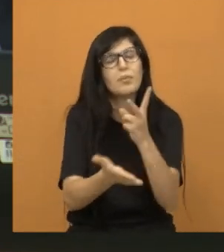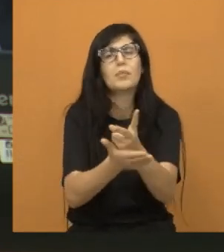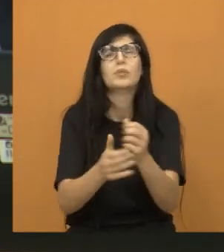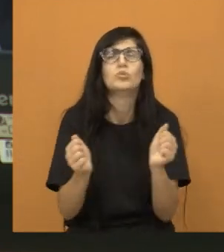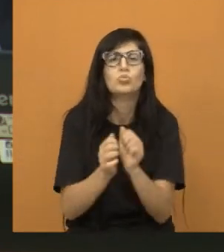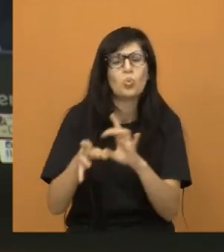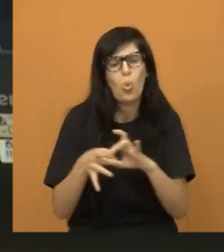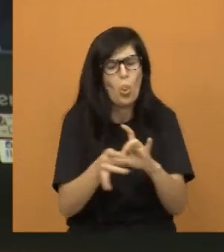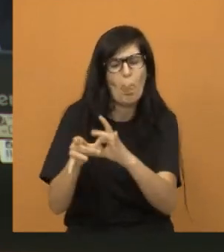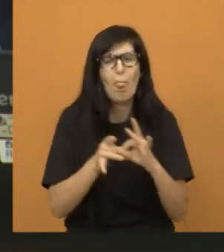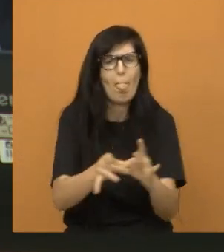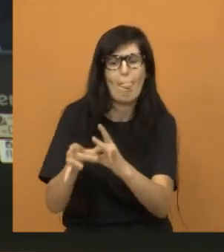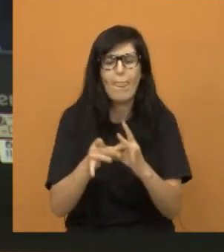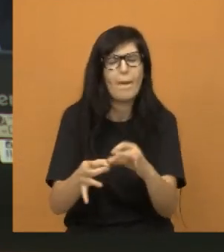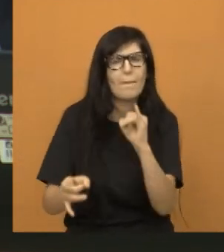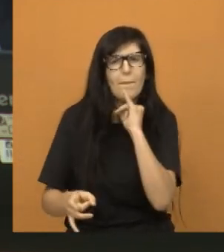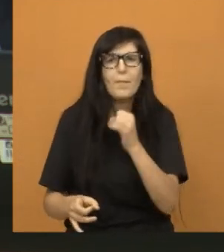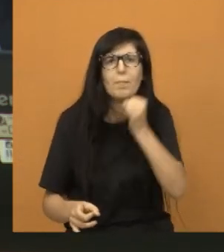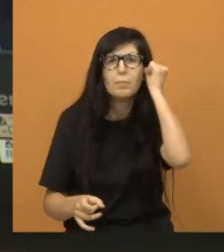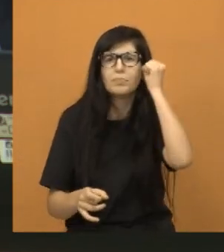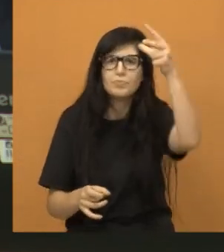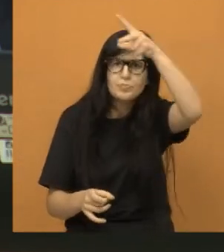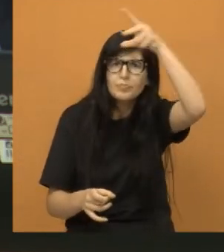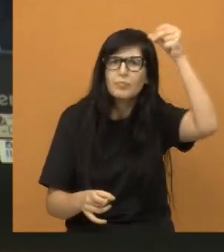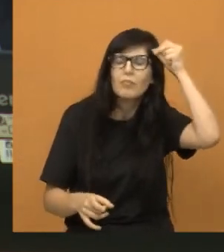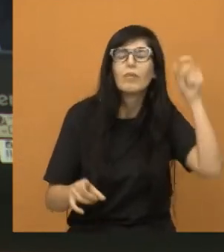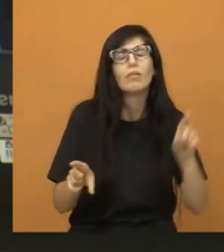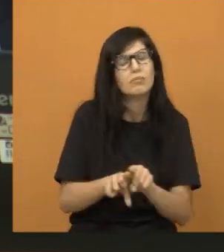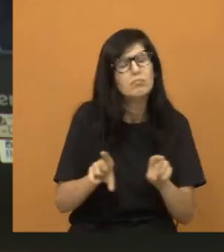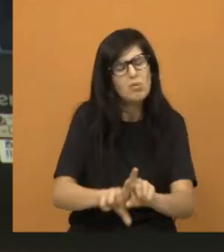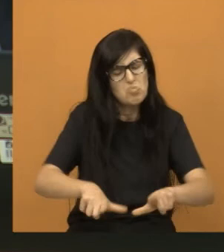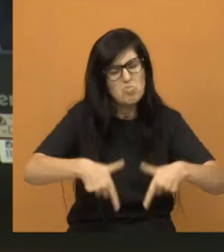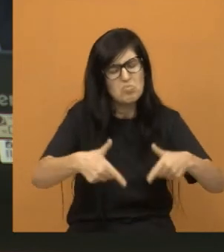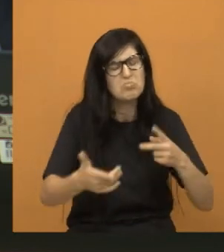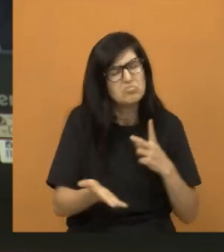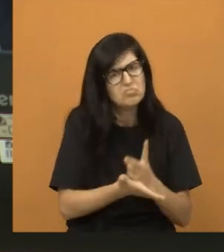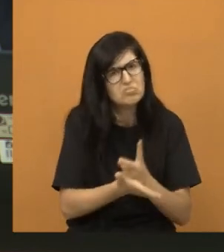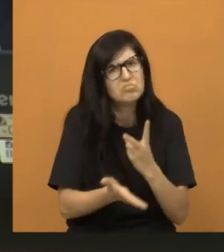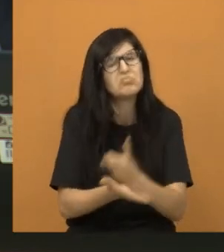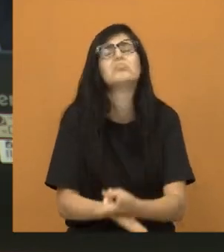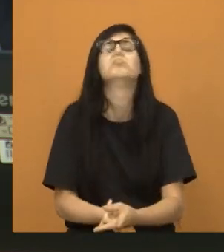Santana. E aqui também o meu compromisso mais uma vez. Enquanto